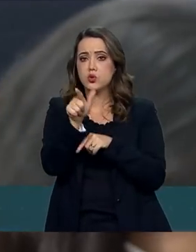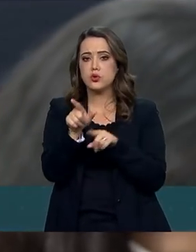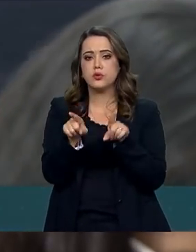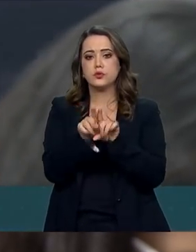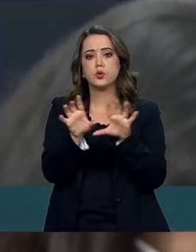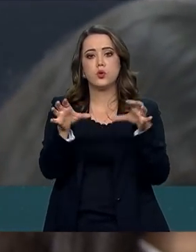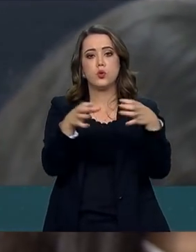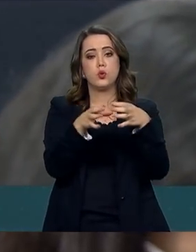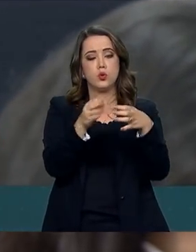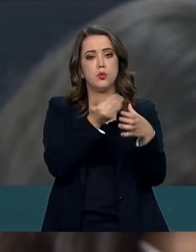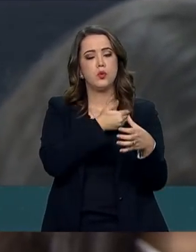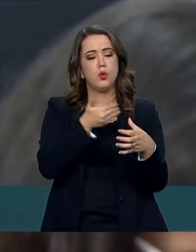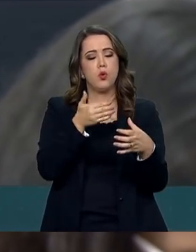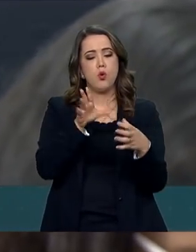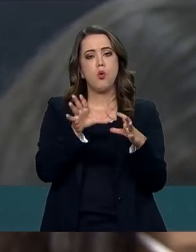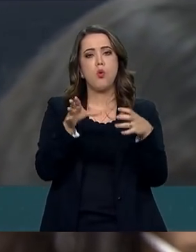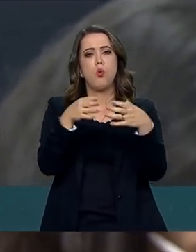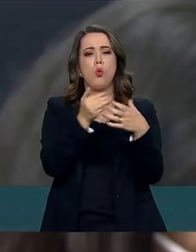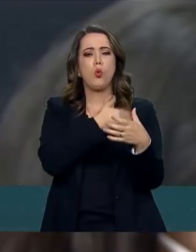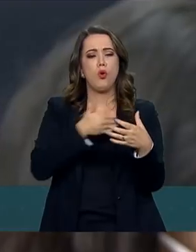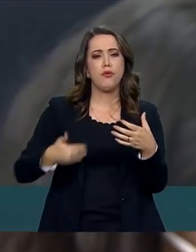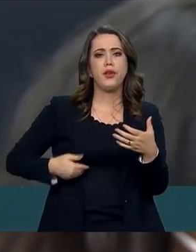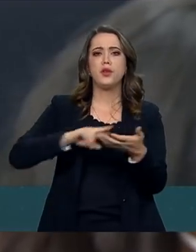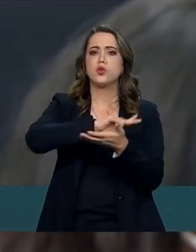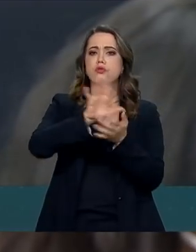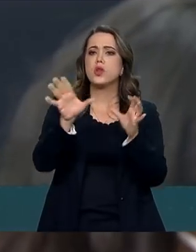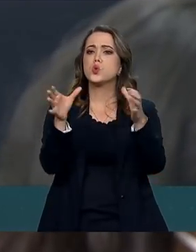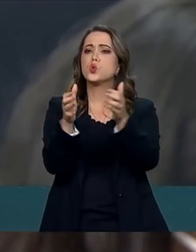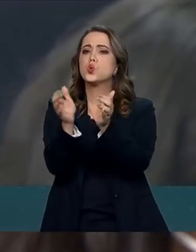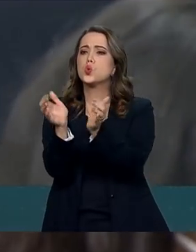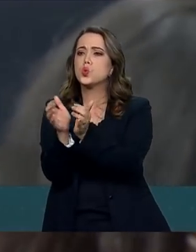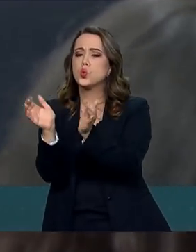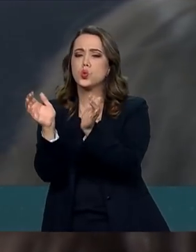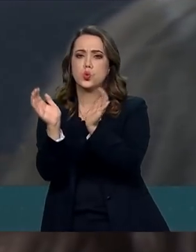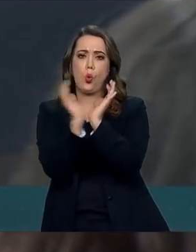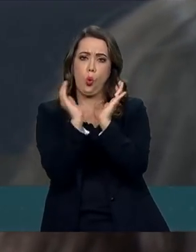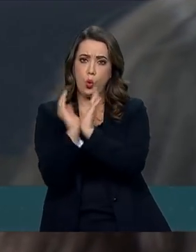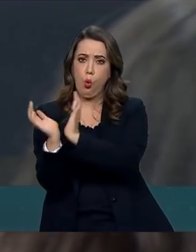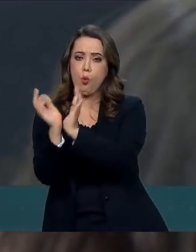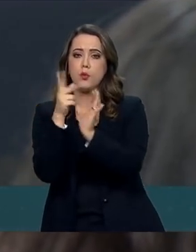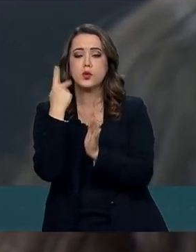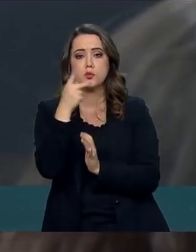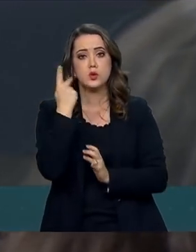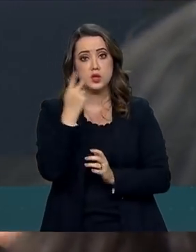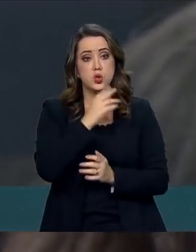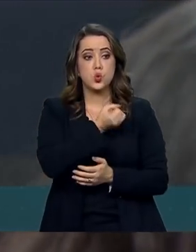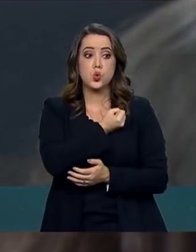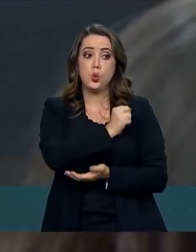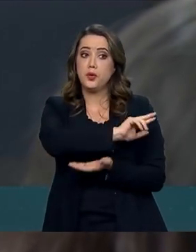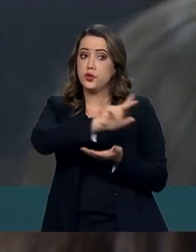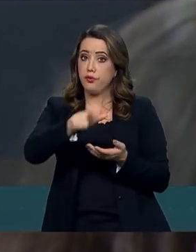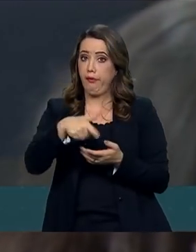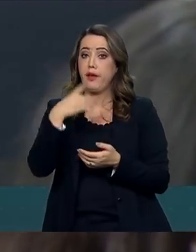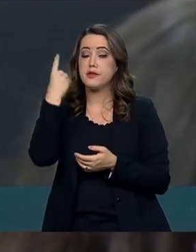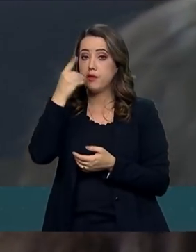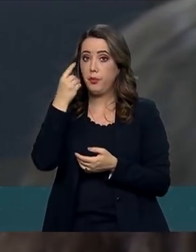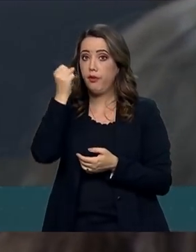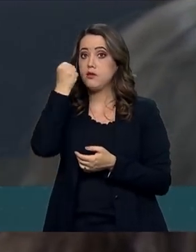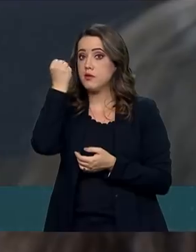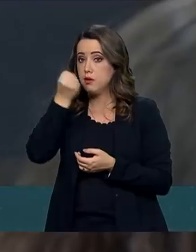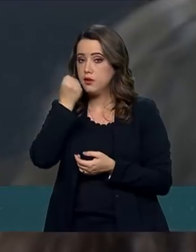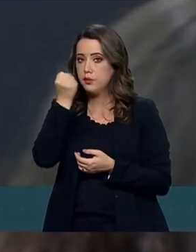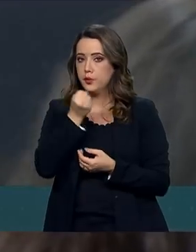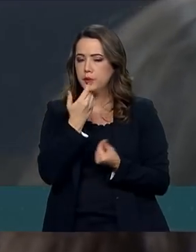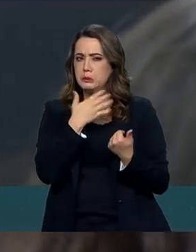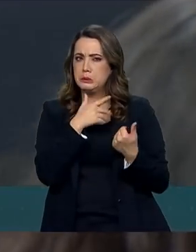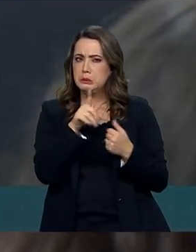partidos que têm uma boa quantidade de representação, uma quantidade de representação importante para Congresso Nacional, articulando uma